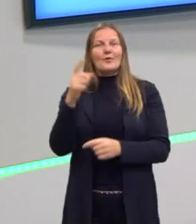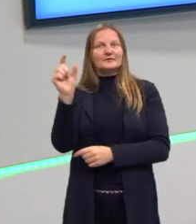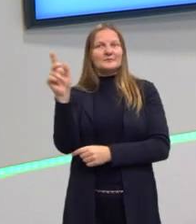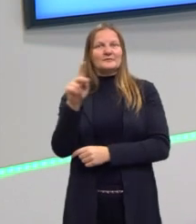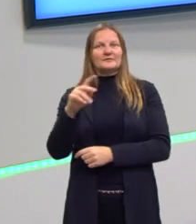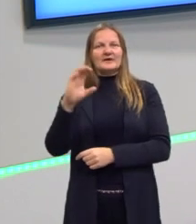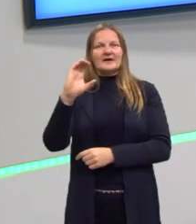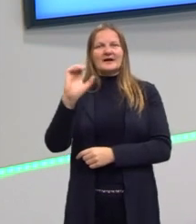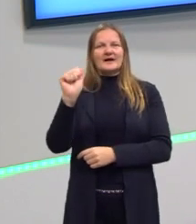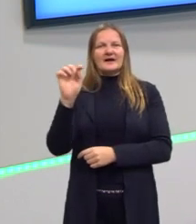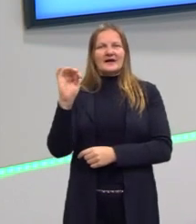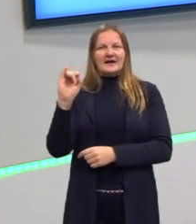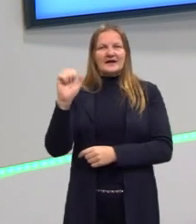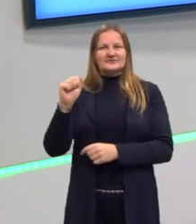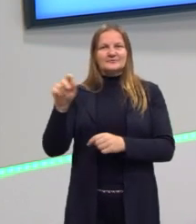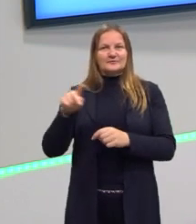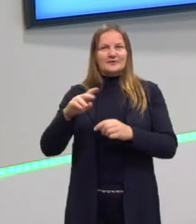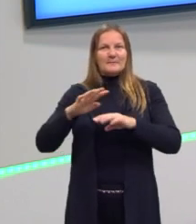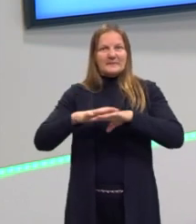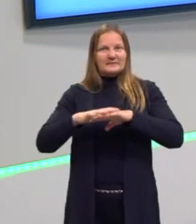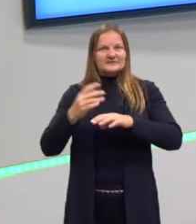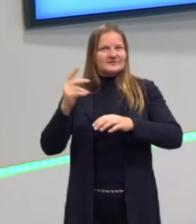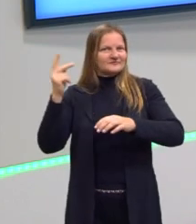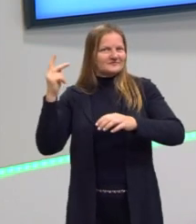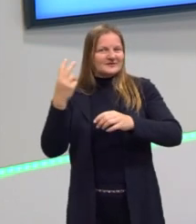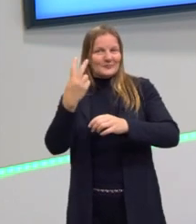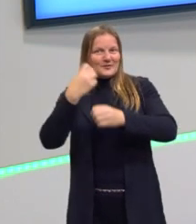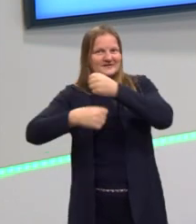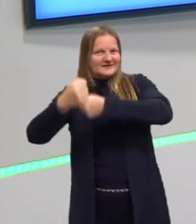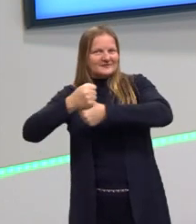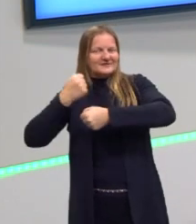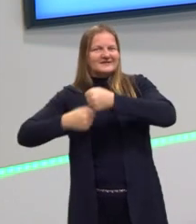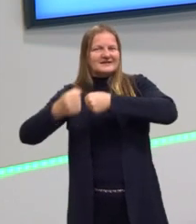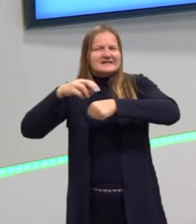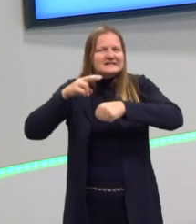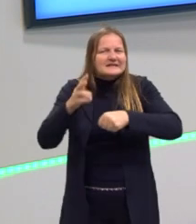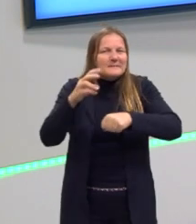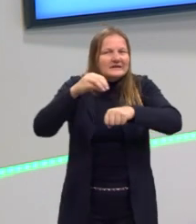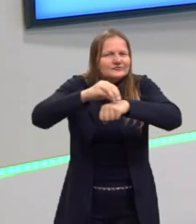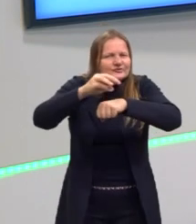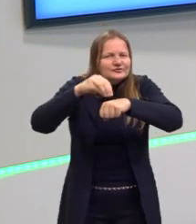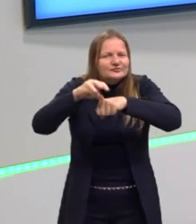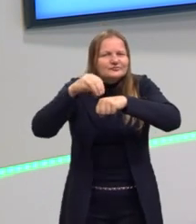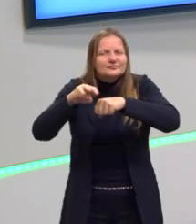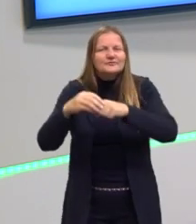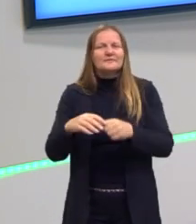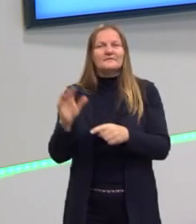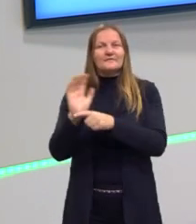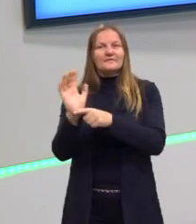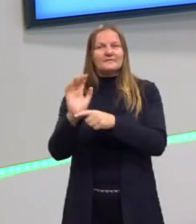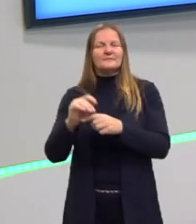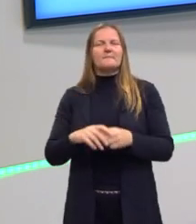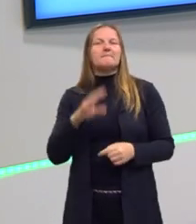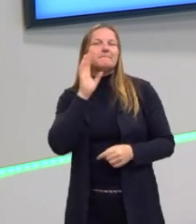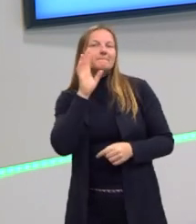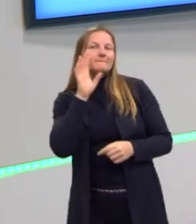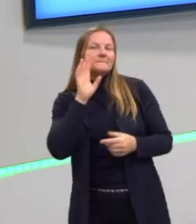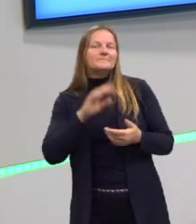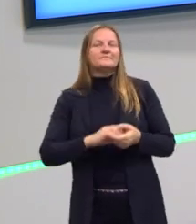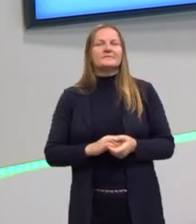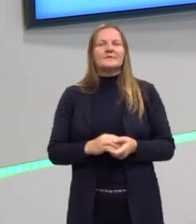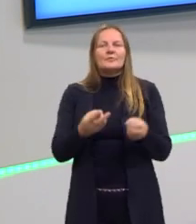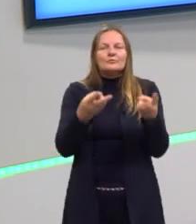matemática nos dois últimos anos. Porque ela sempre trazia alguma dica para vocês. De algum filme bacana, que